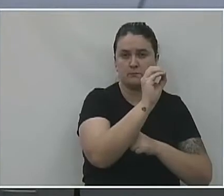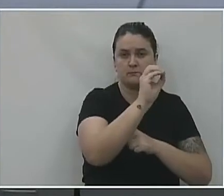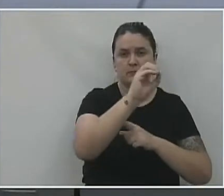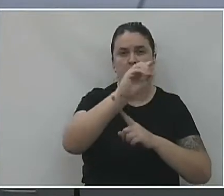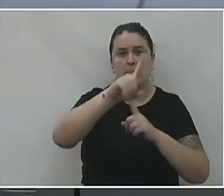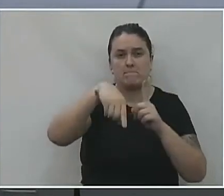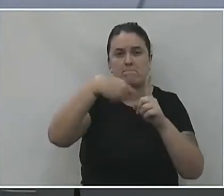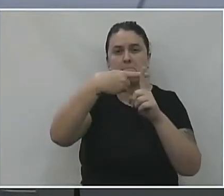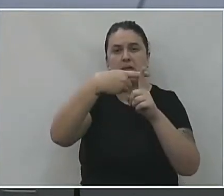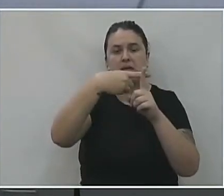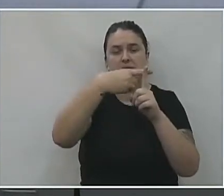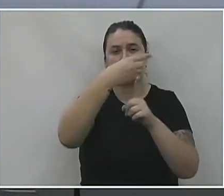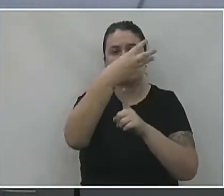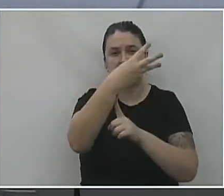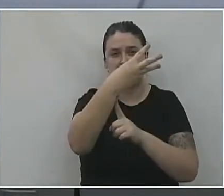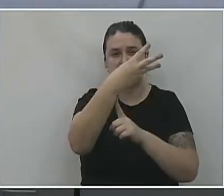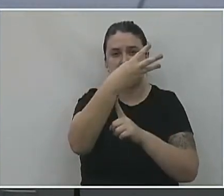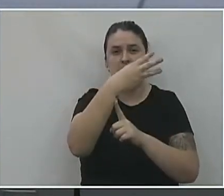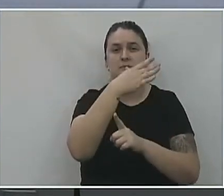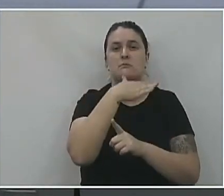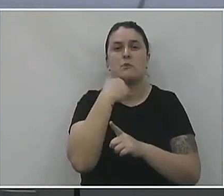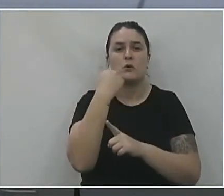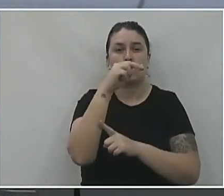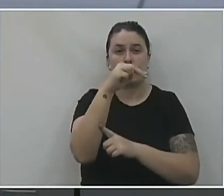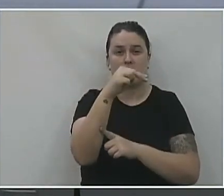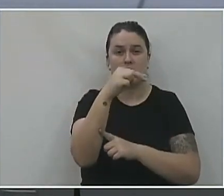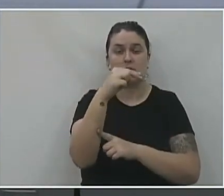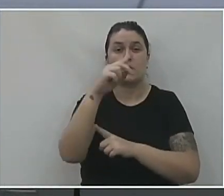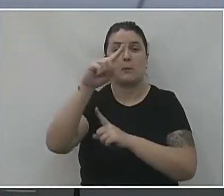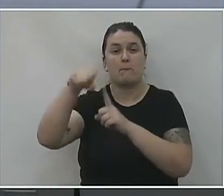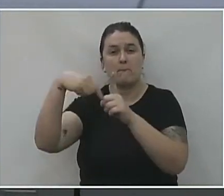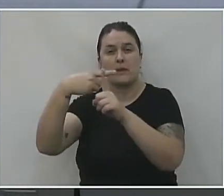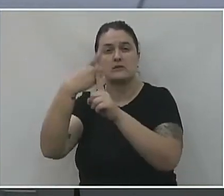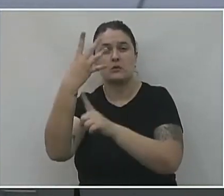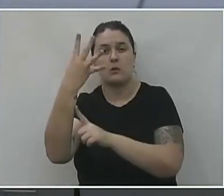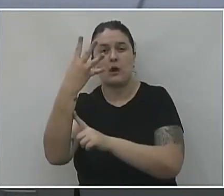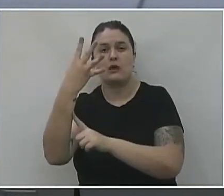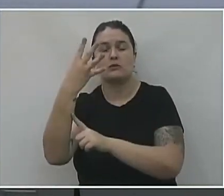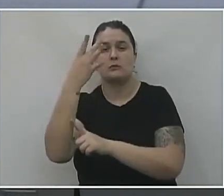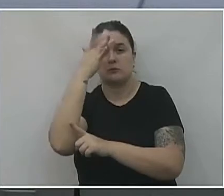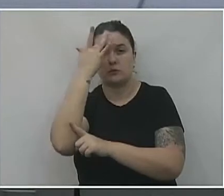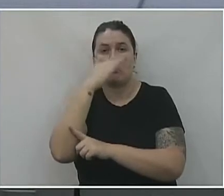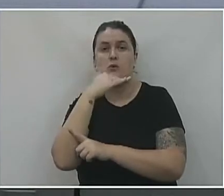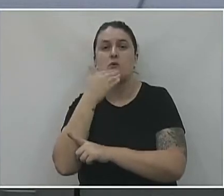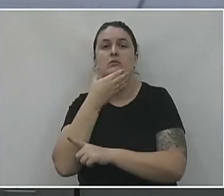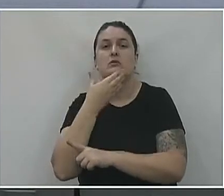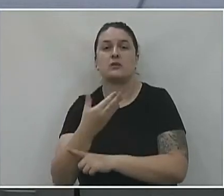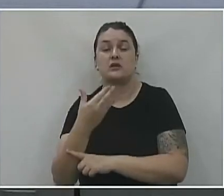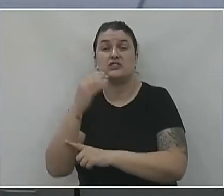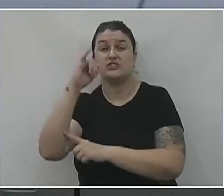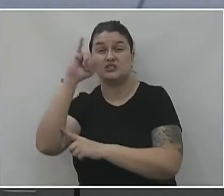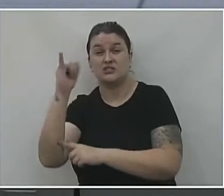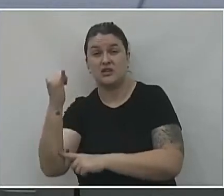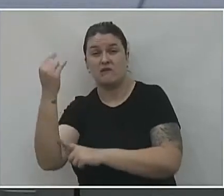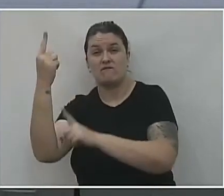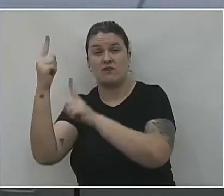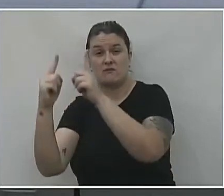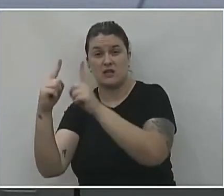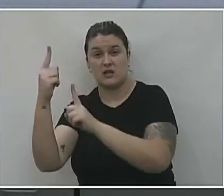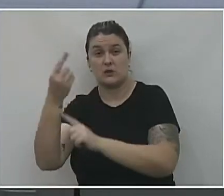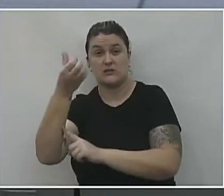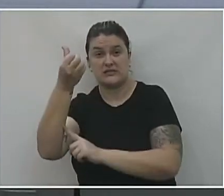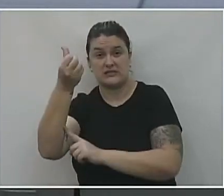de 3 óbitos em novembro, 4 óbitos aqui em dezembro, e em janeiro e fevereiro nós tivemos